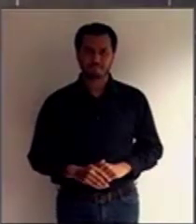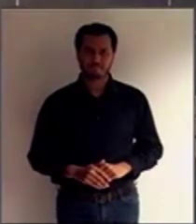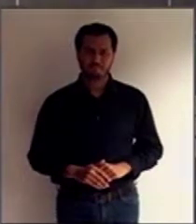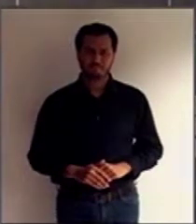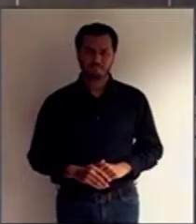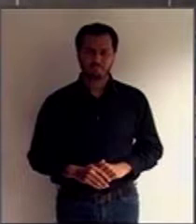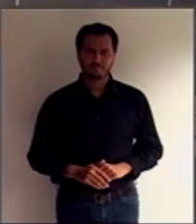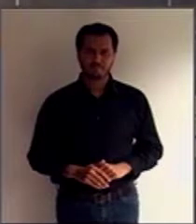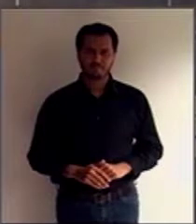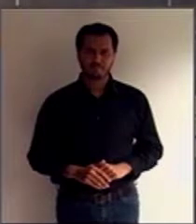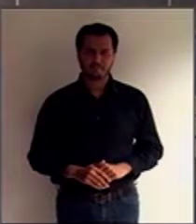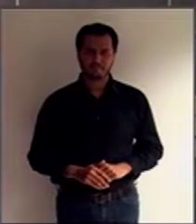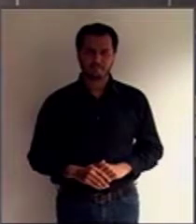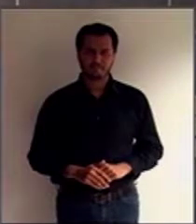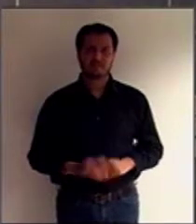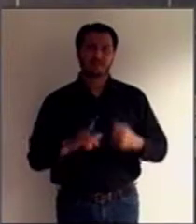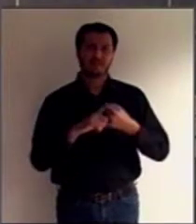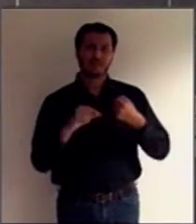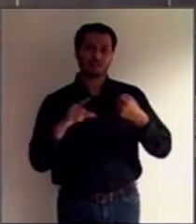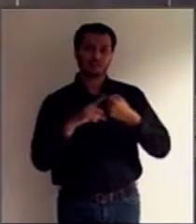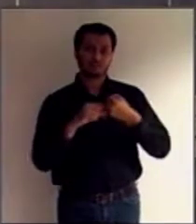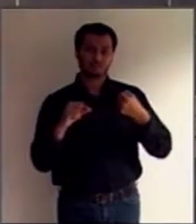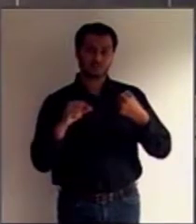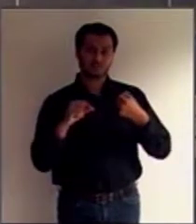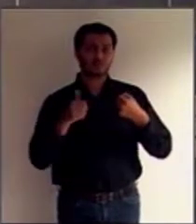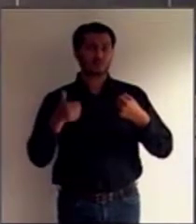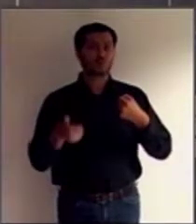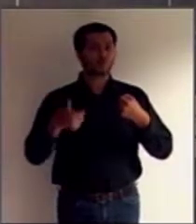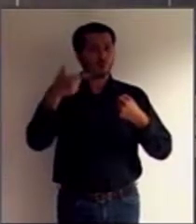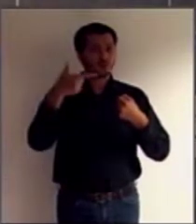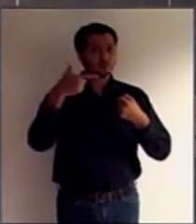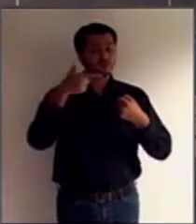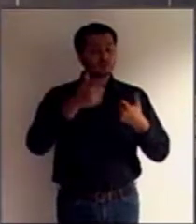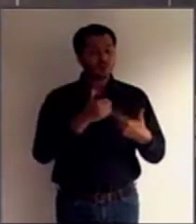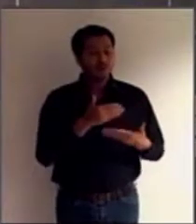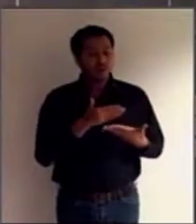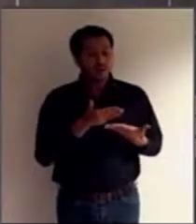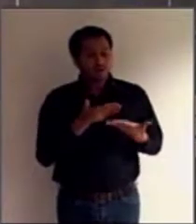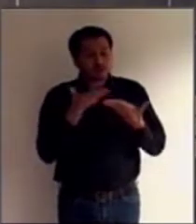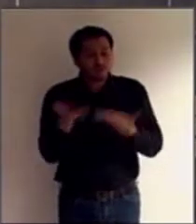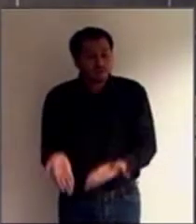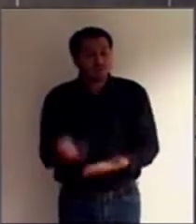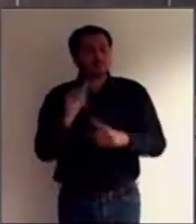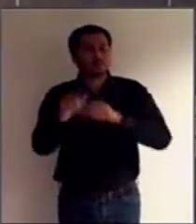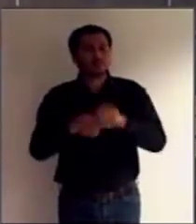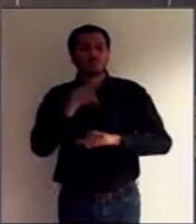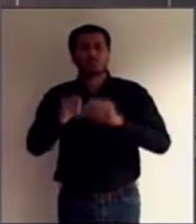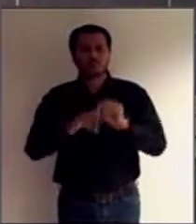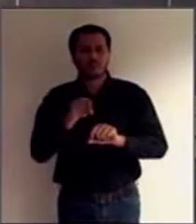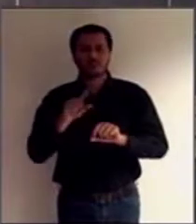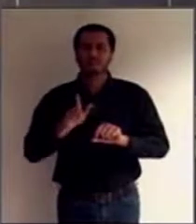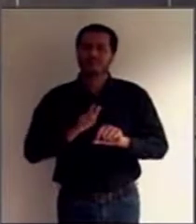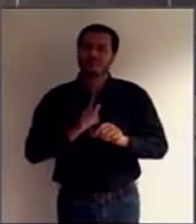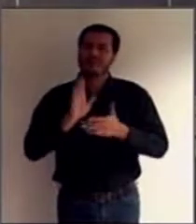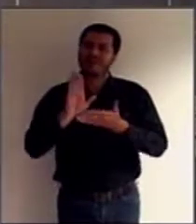com o artigo 12 é a garantia, é a previsão de salvaguardas, exatamente para se